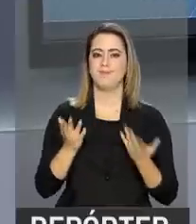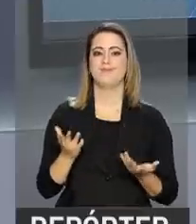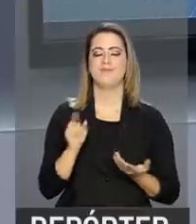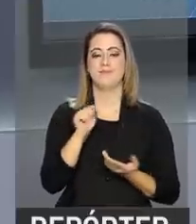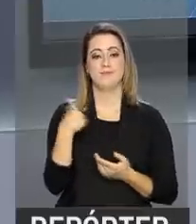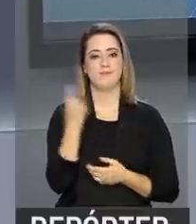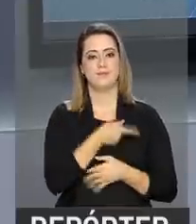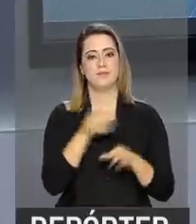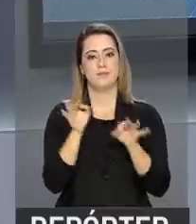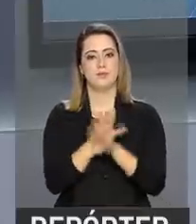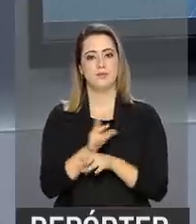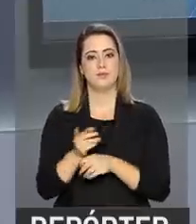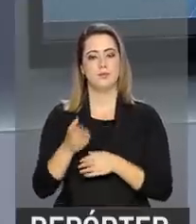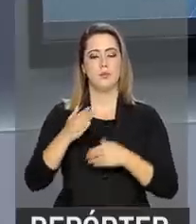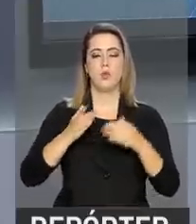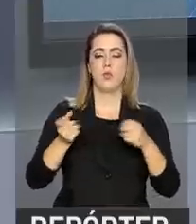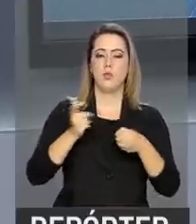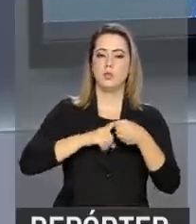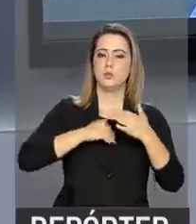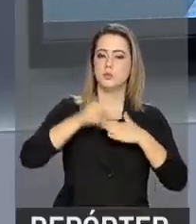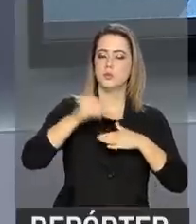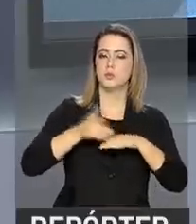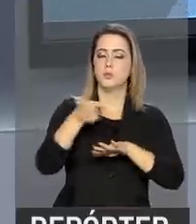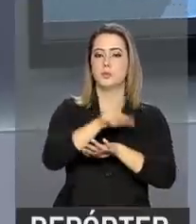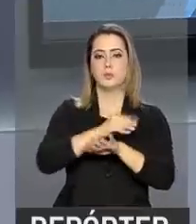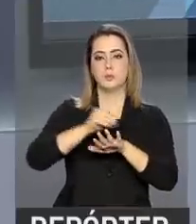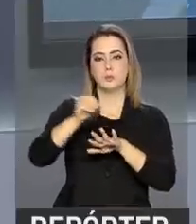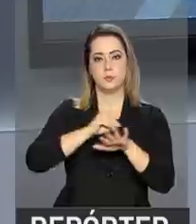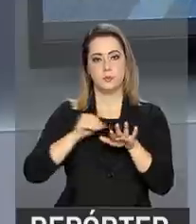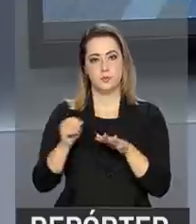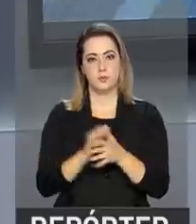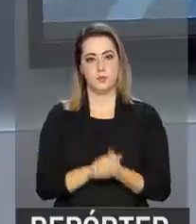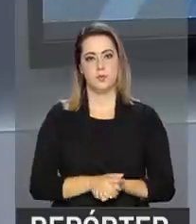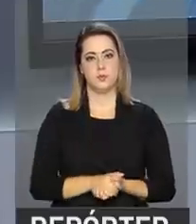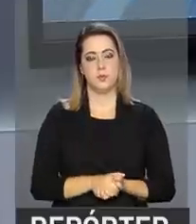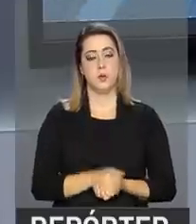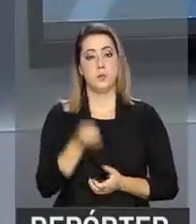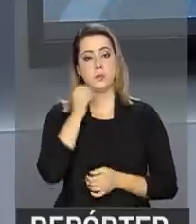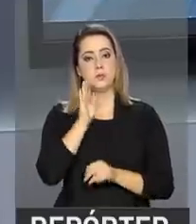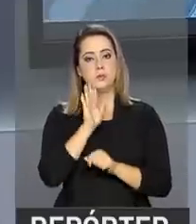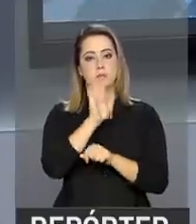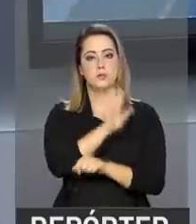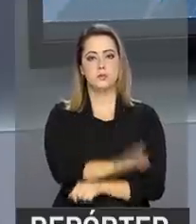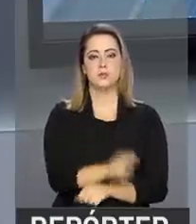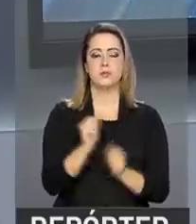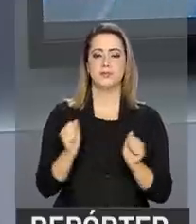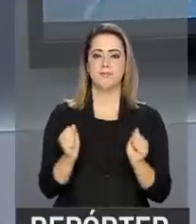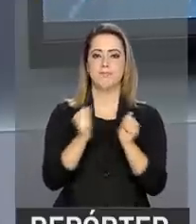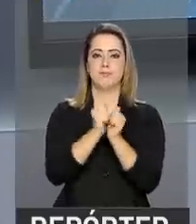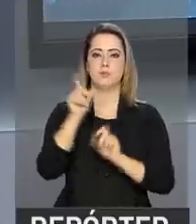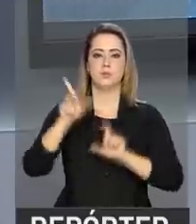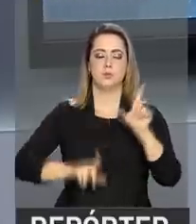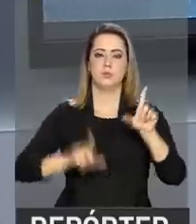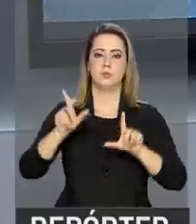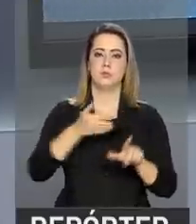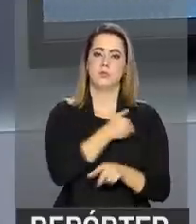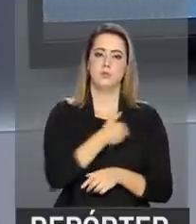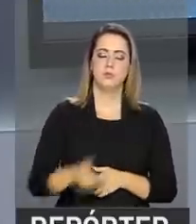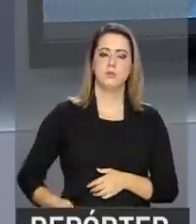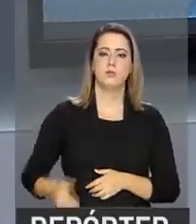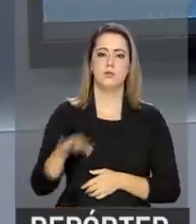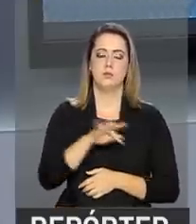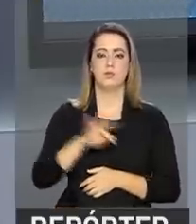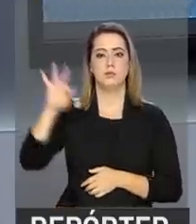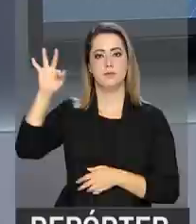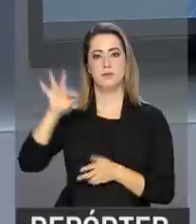ficamos por aqui. Voltamos a qualquer momento com outras informações. Uma boa tarde para você e continue com a gente na